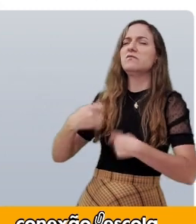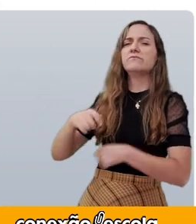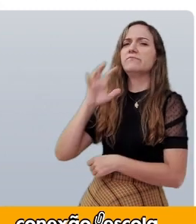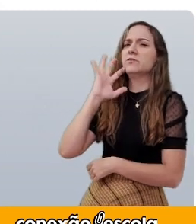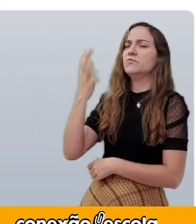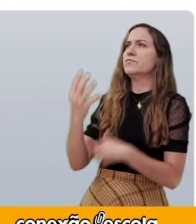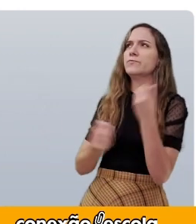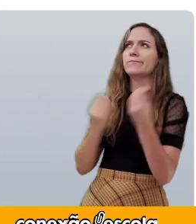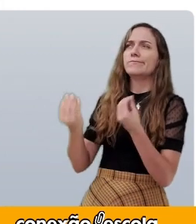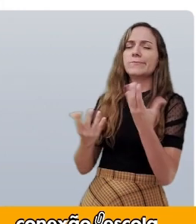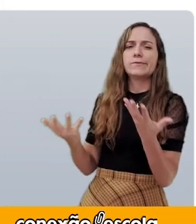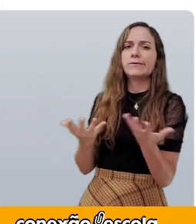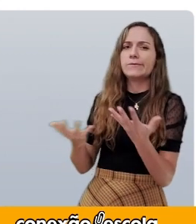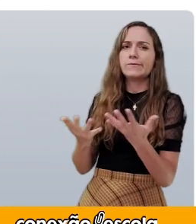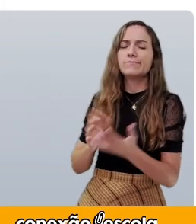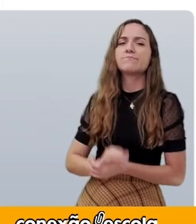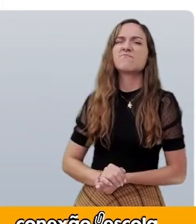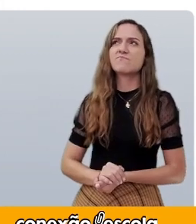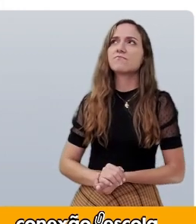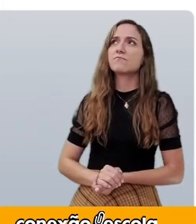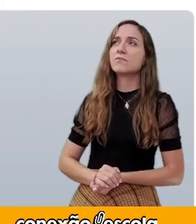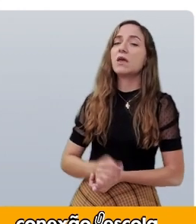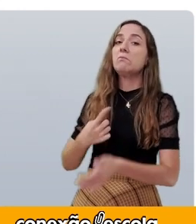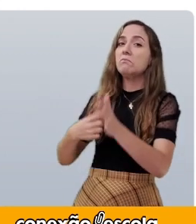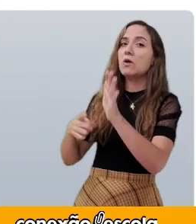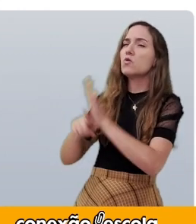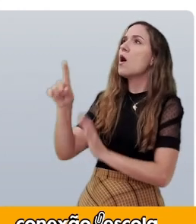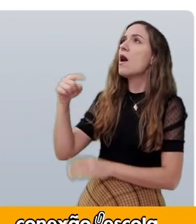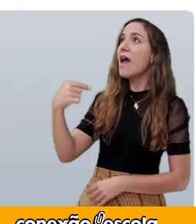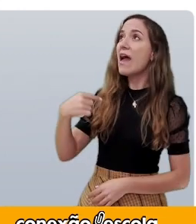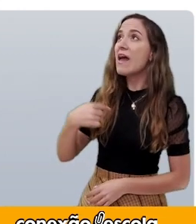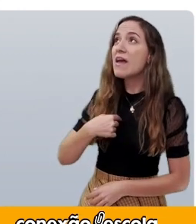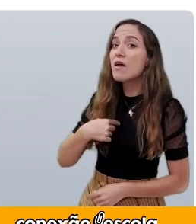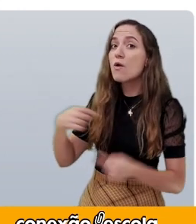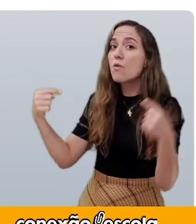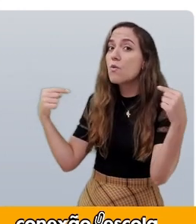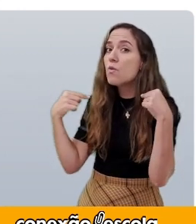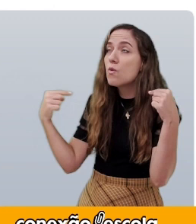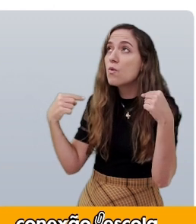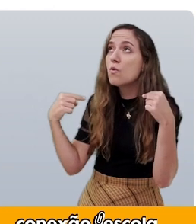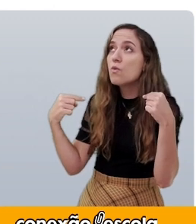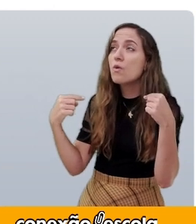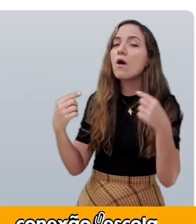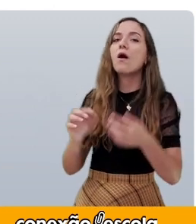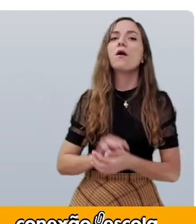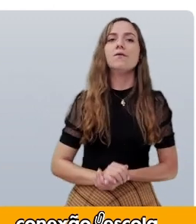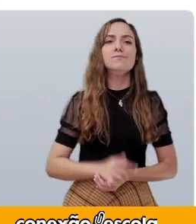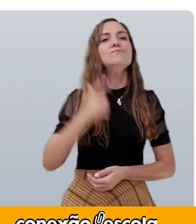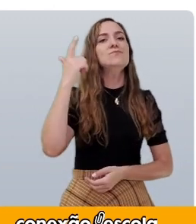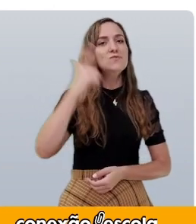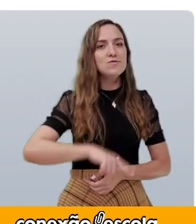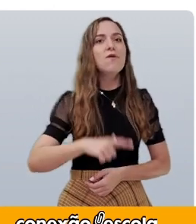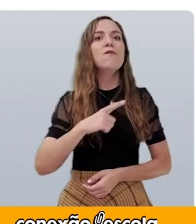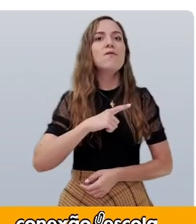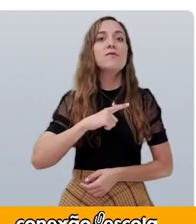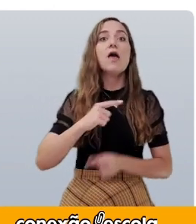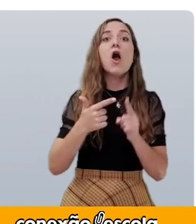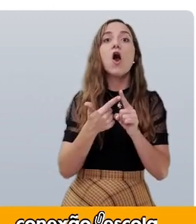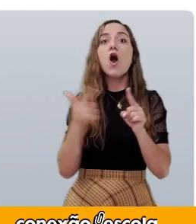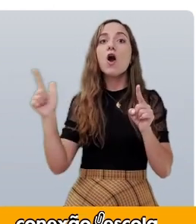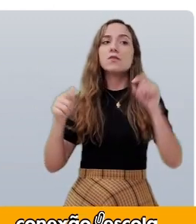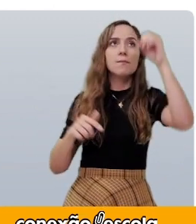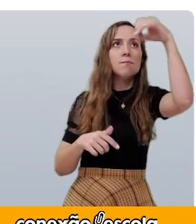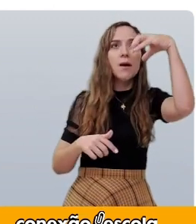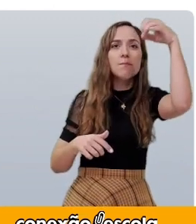vez por todas. Eu? E mais uma vez, outra luz se